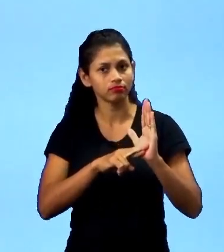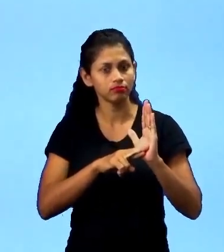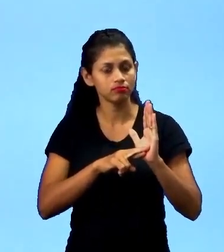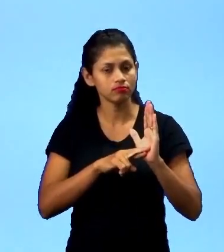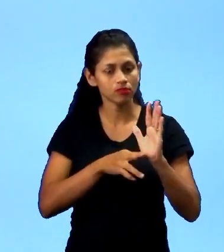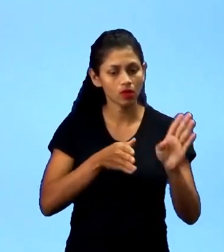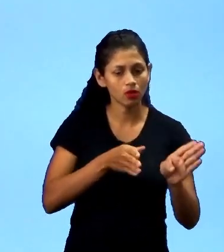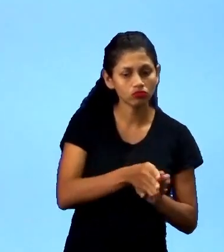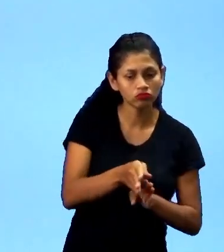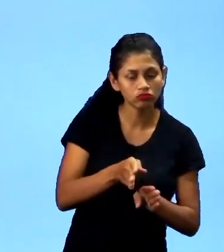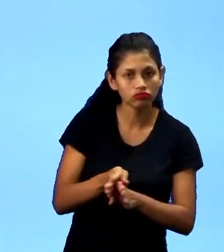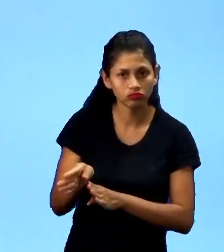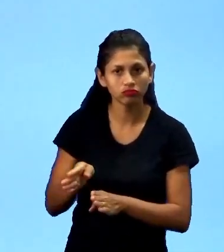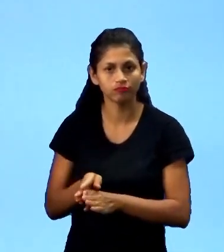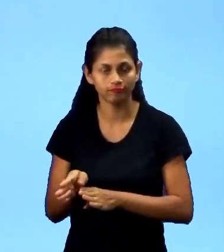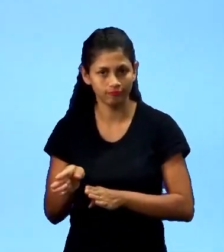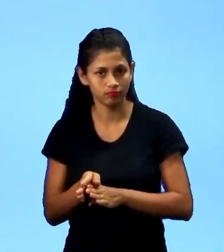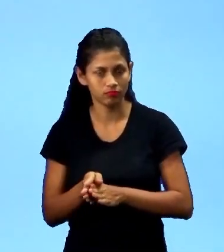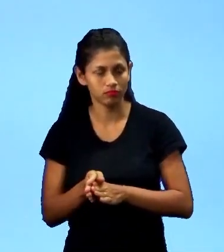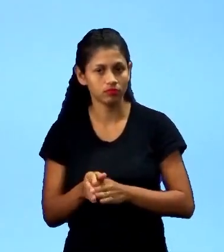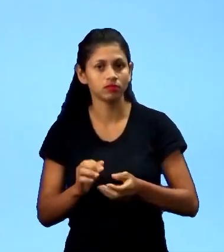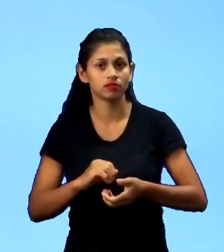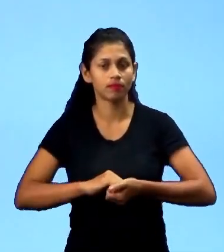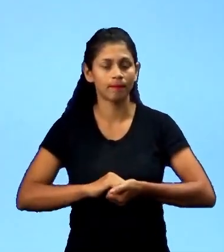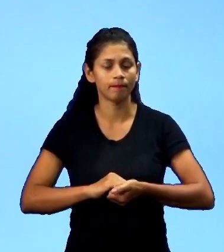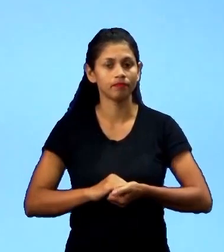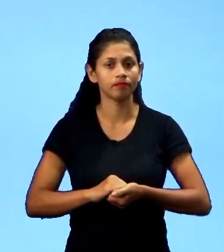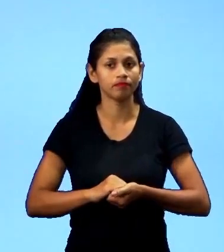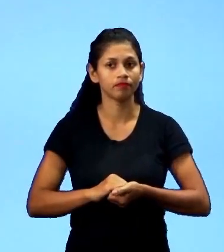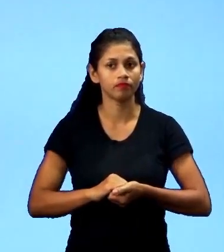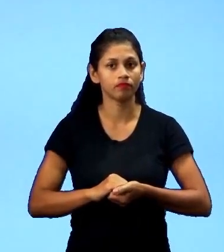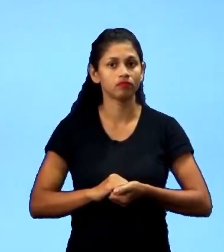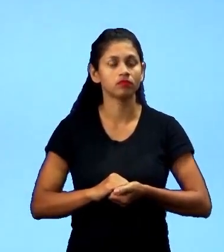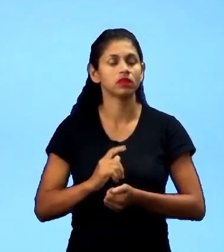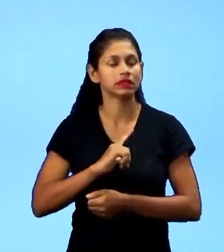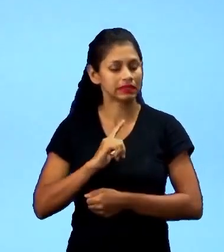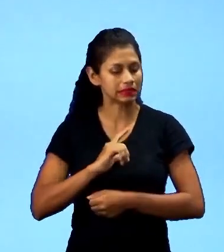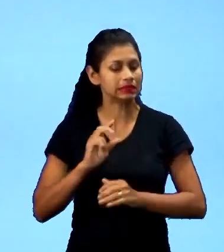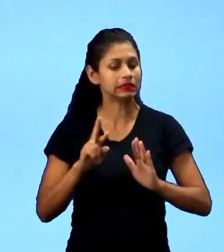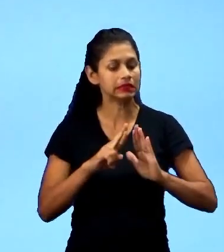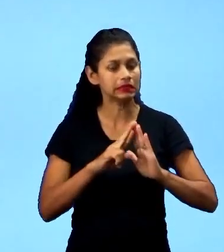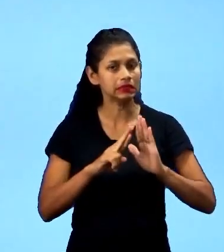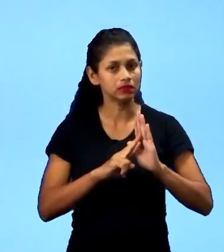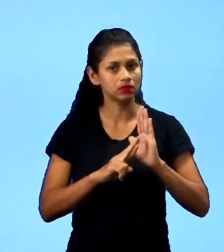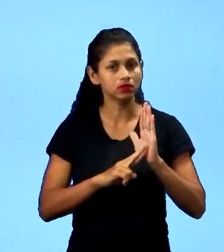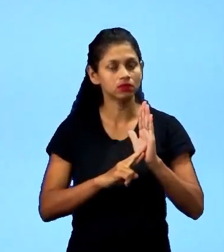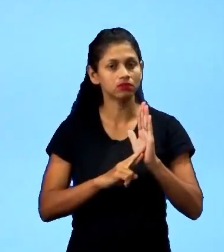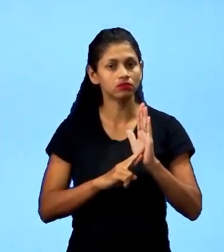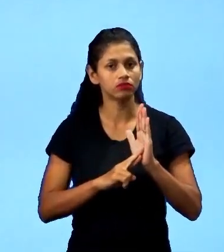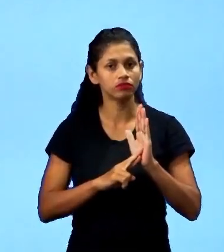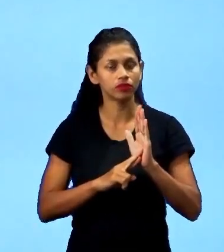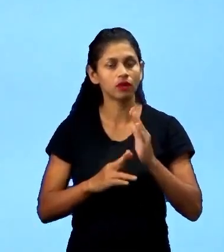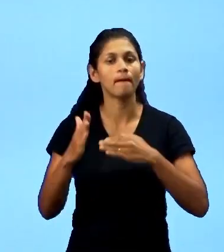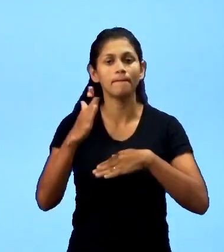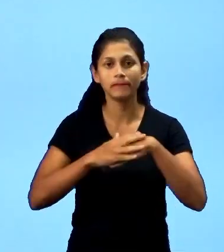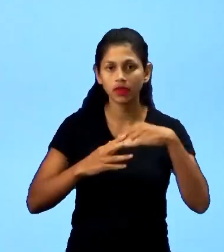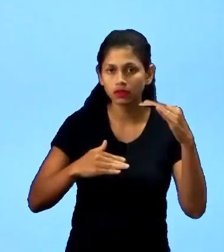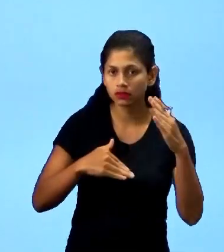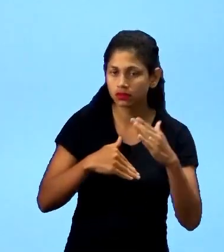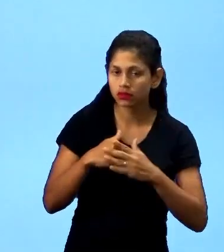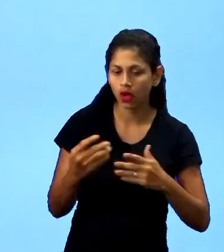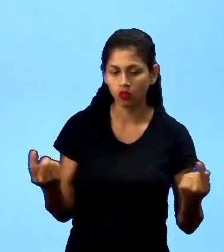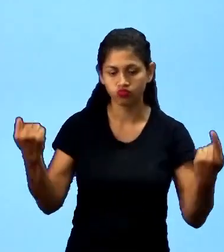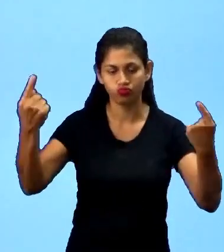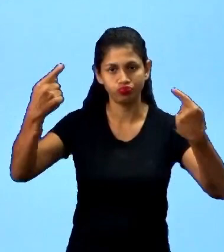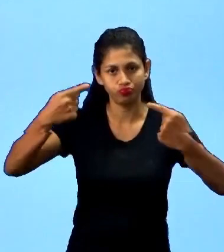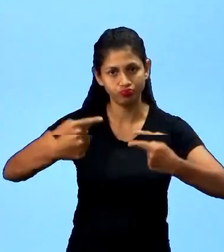condutas, de que práticas, de que consequências vão ter, a gente já tem uma regulamentação, além do cunho competitivo. Por ter esse